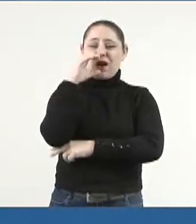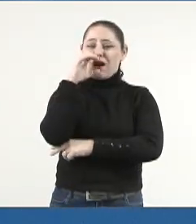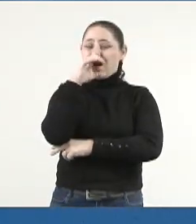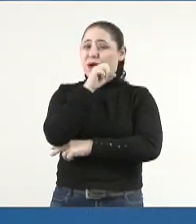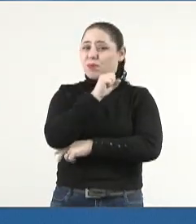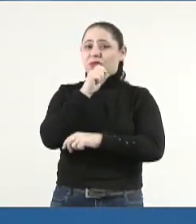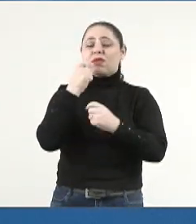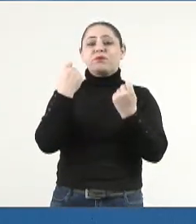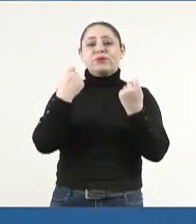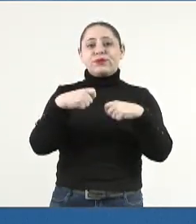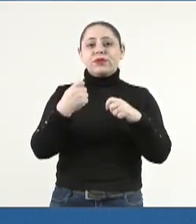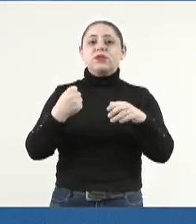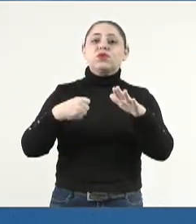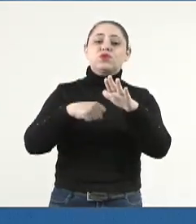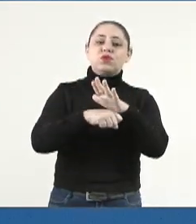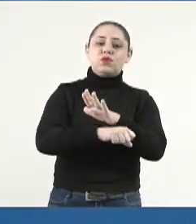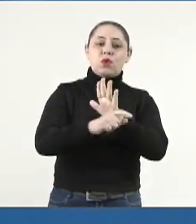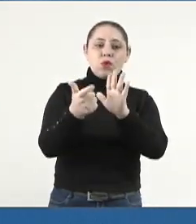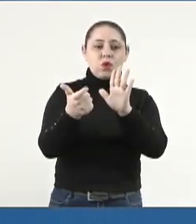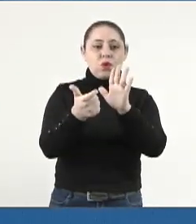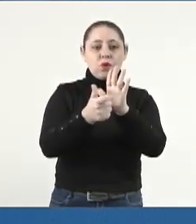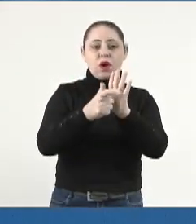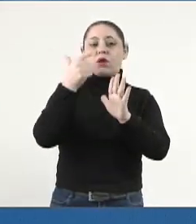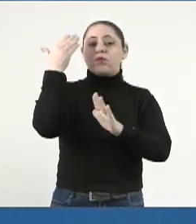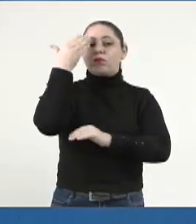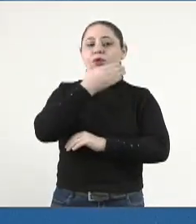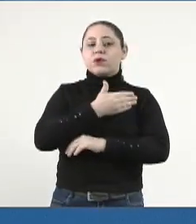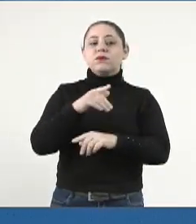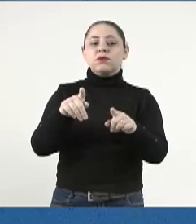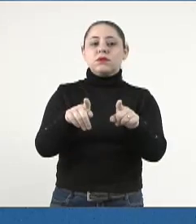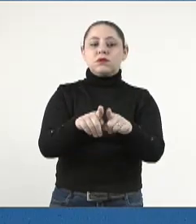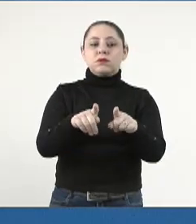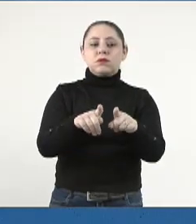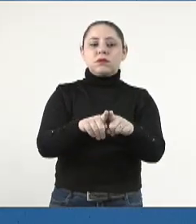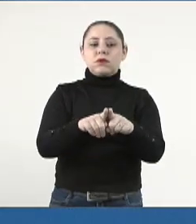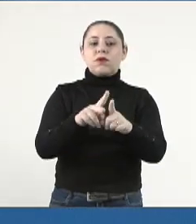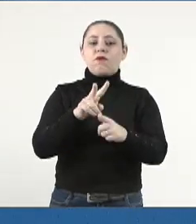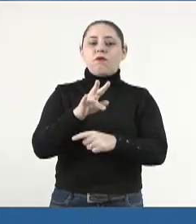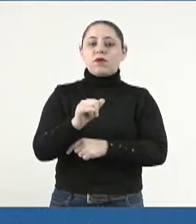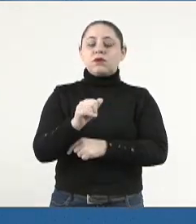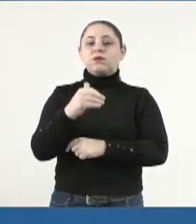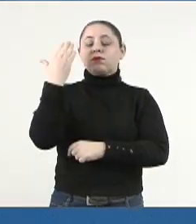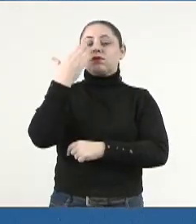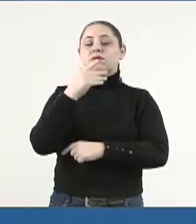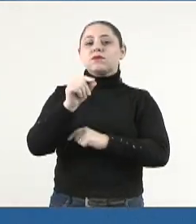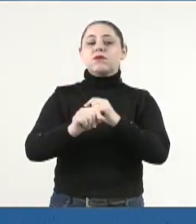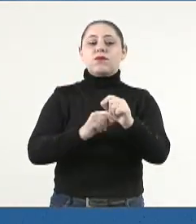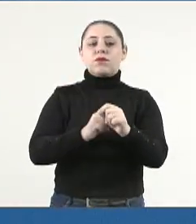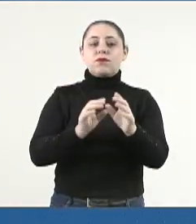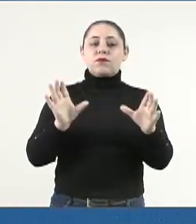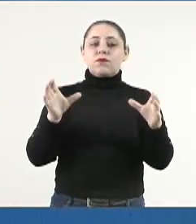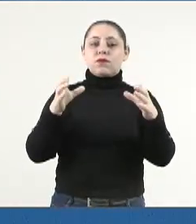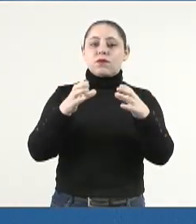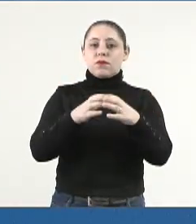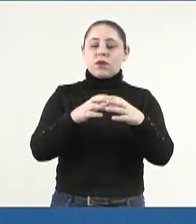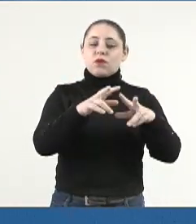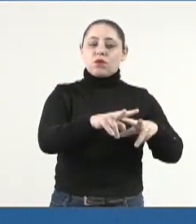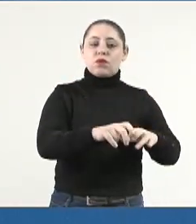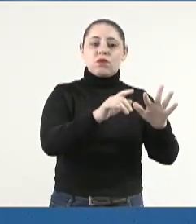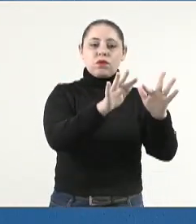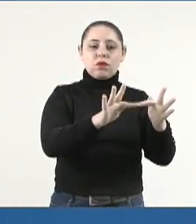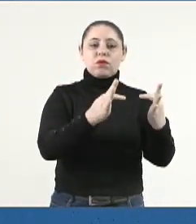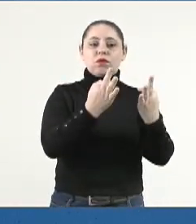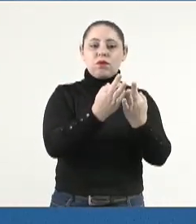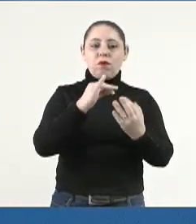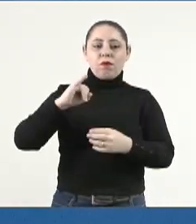tem para a implantação da certificação e do selo, que vai garantir ao pessoal da agricultura familiar a